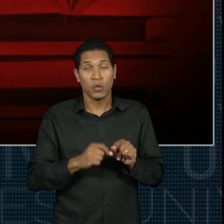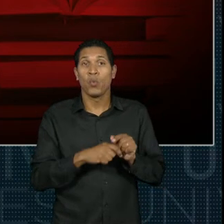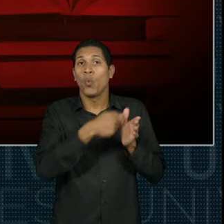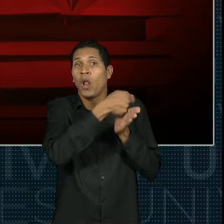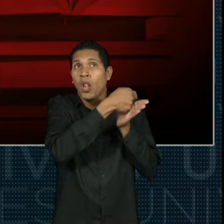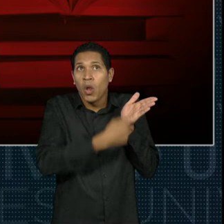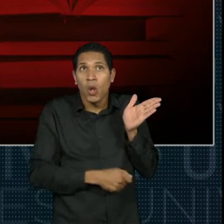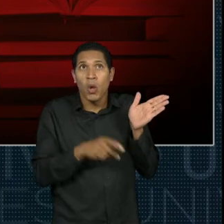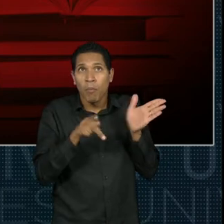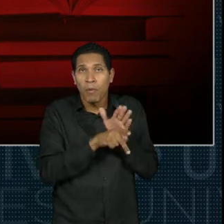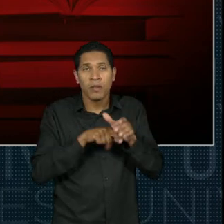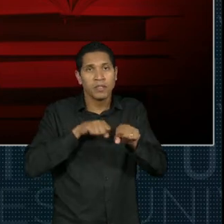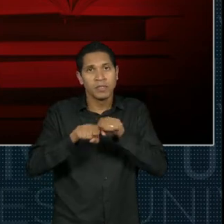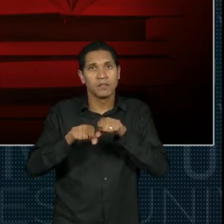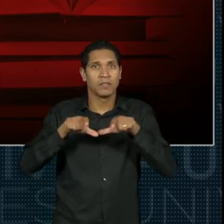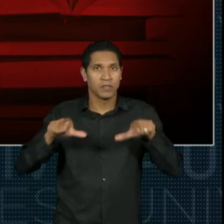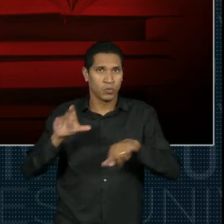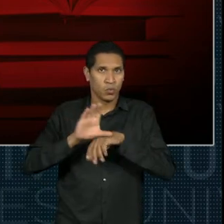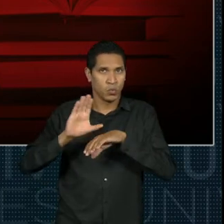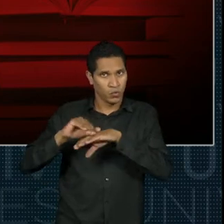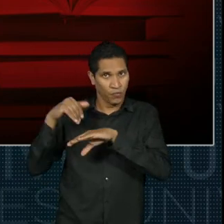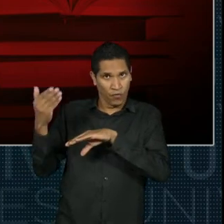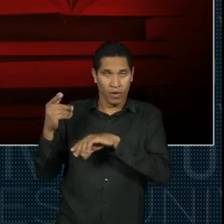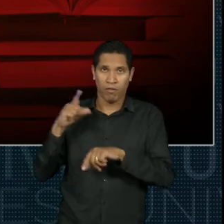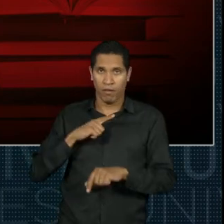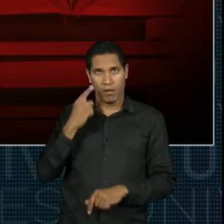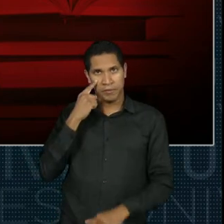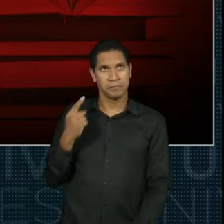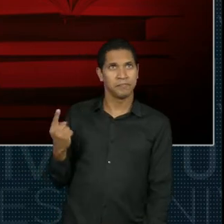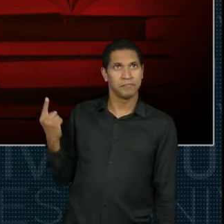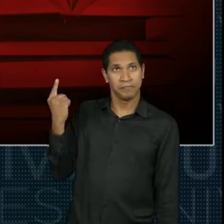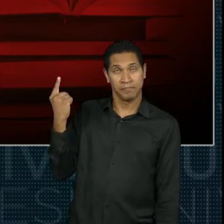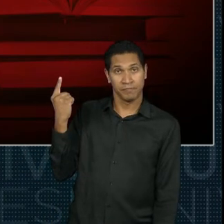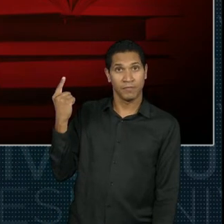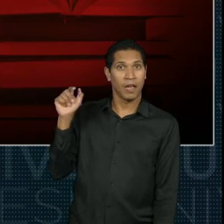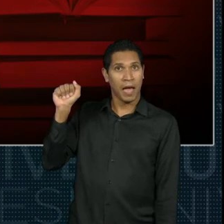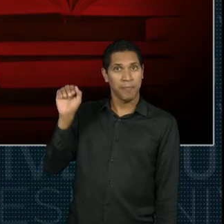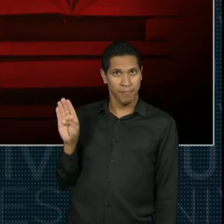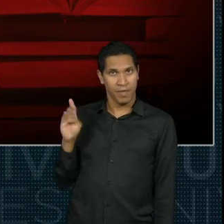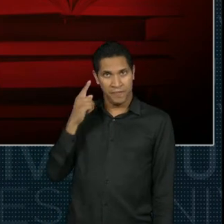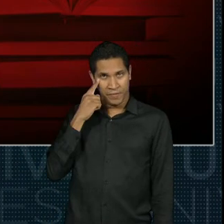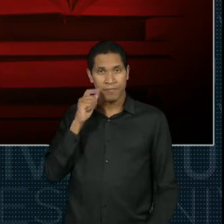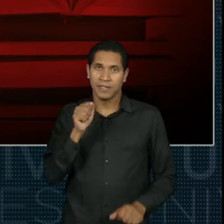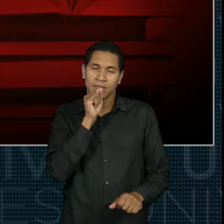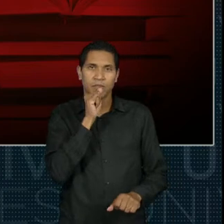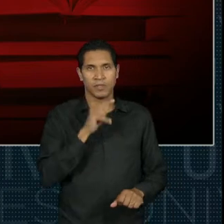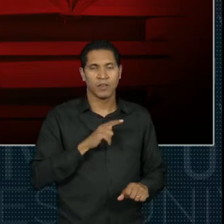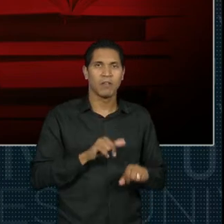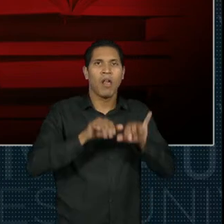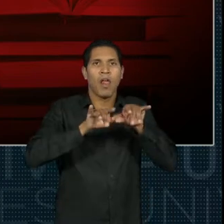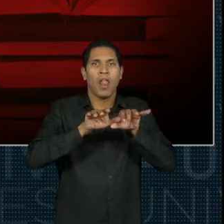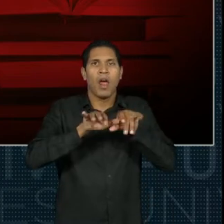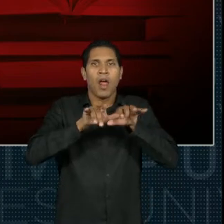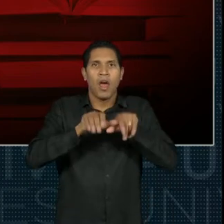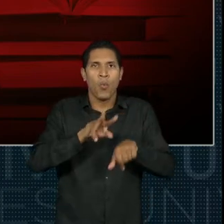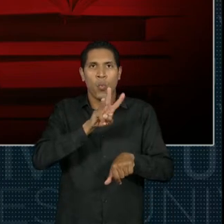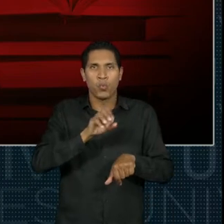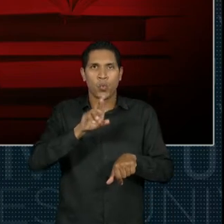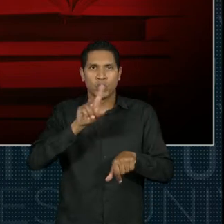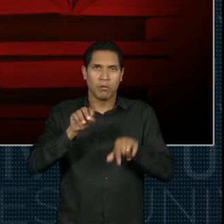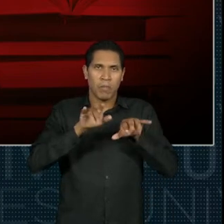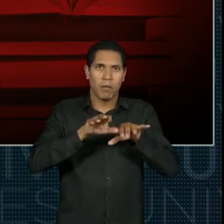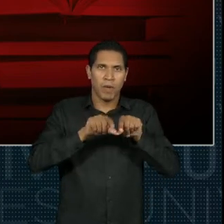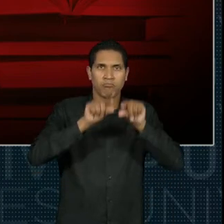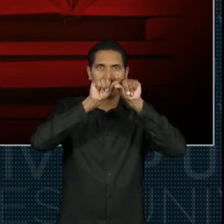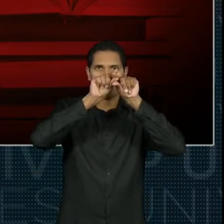Então, o aluno vai estar lá num arquivo de Word, por exemplo, e no começo desse arquivo ele vai colocar um cabeçalho